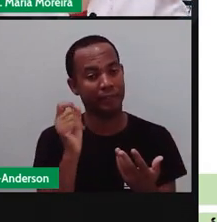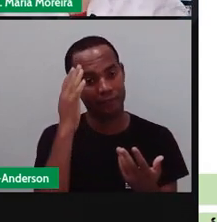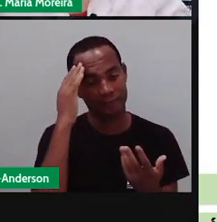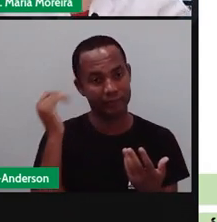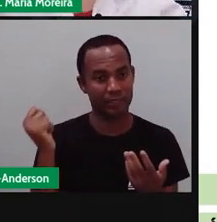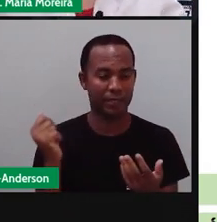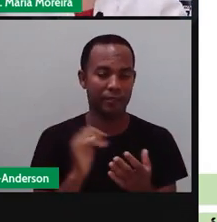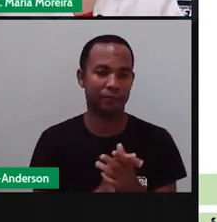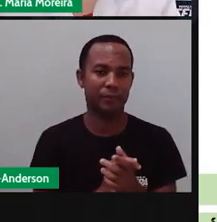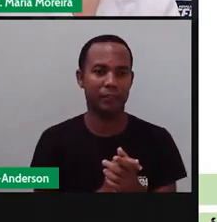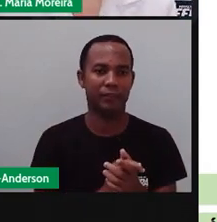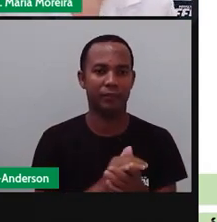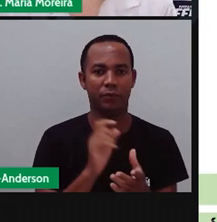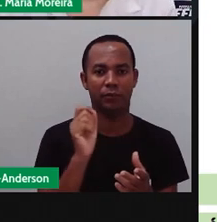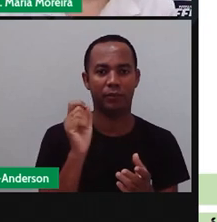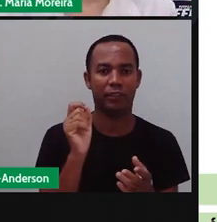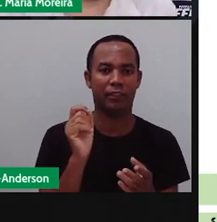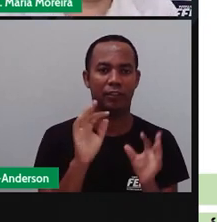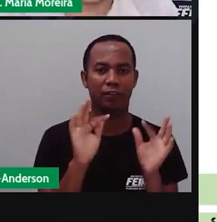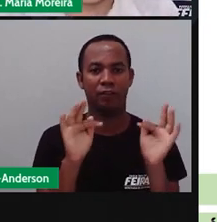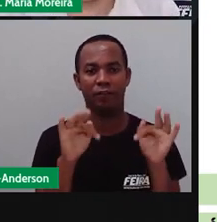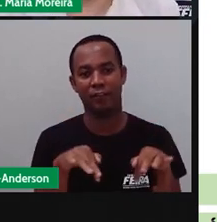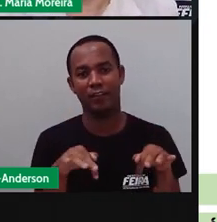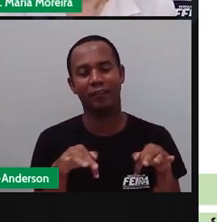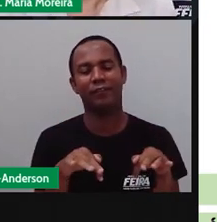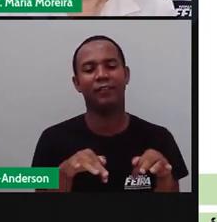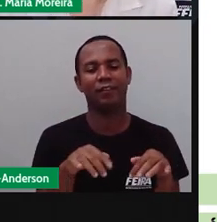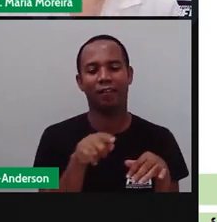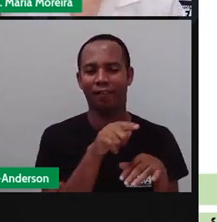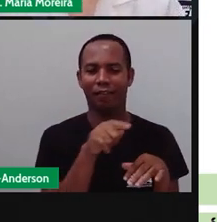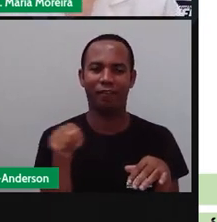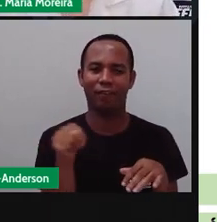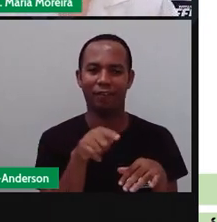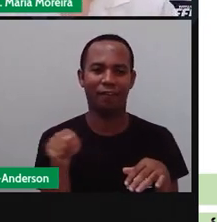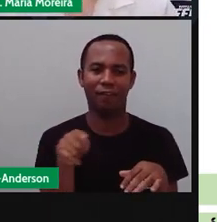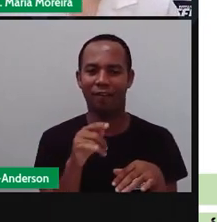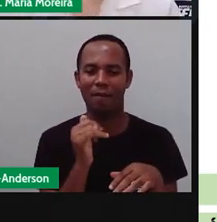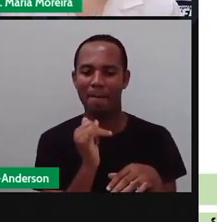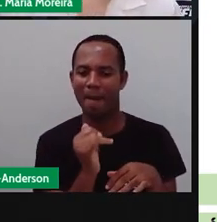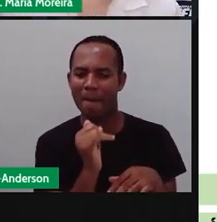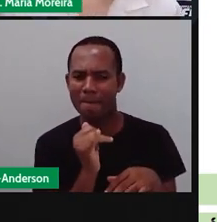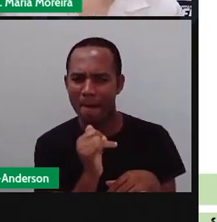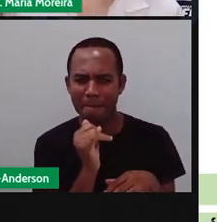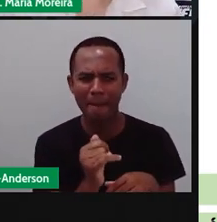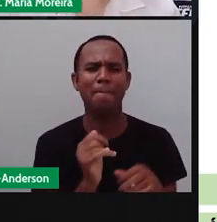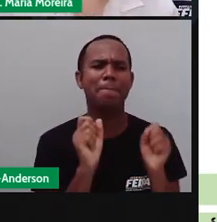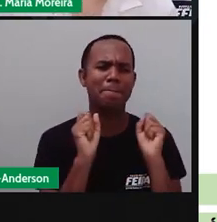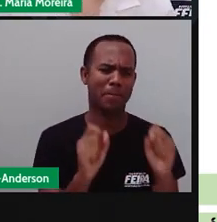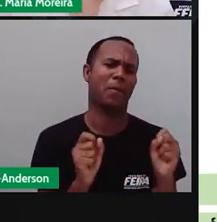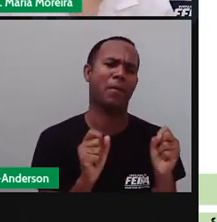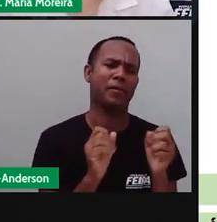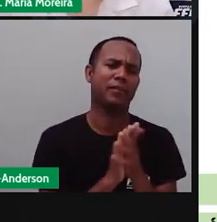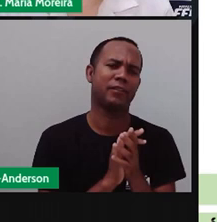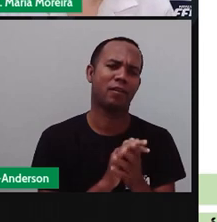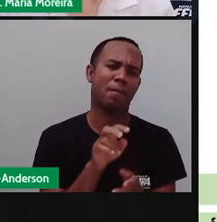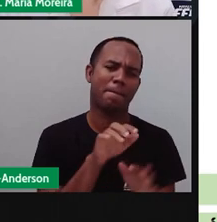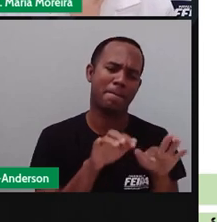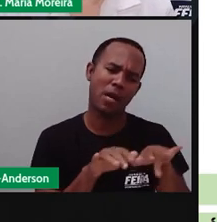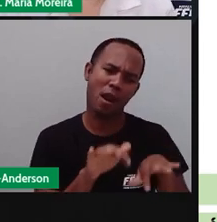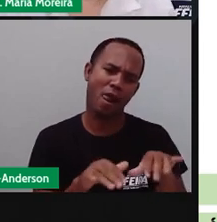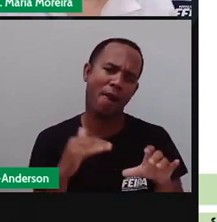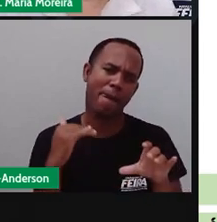não aparece lá no final dos nossos slides, não é, Anderson? Coloquem no chat ao vivo, coloquem nos comentários normais aqui,